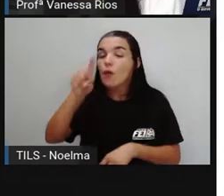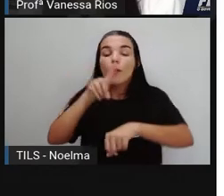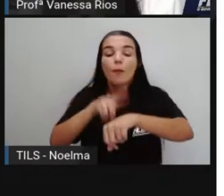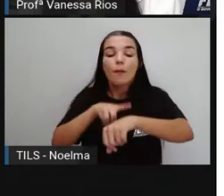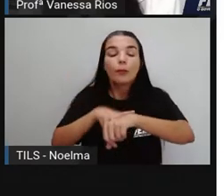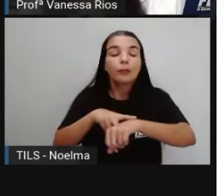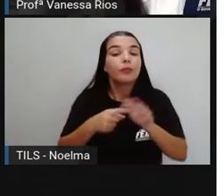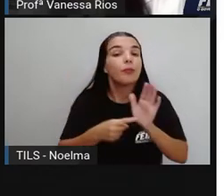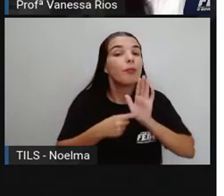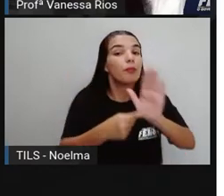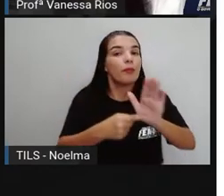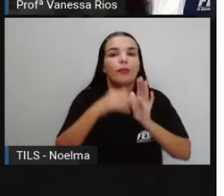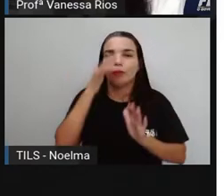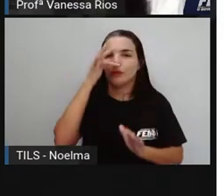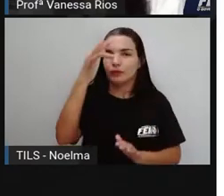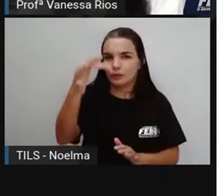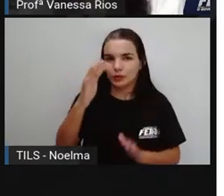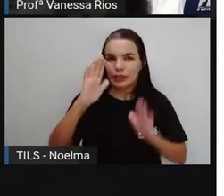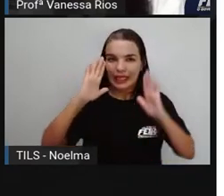futuro.